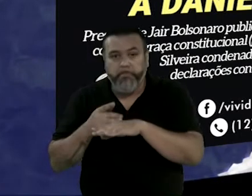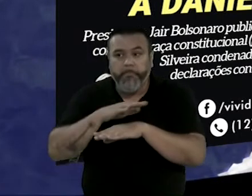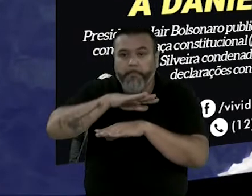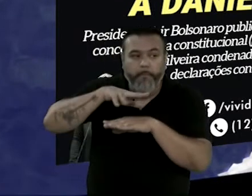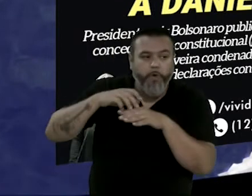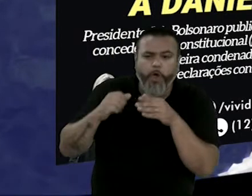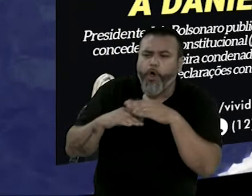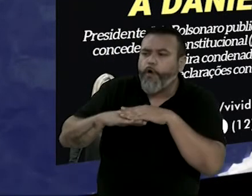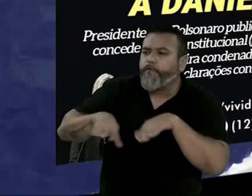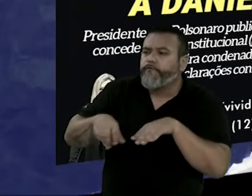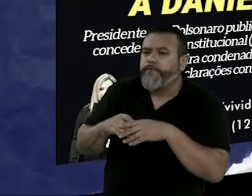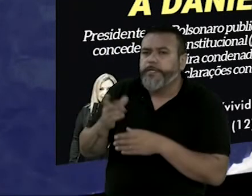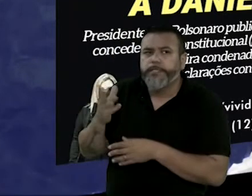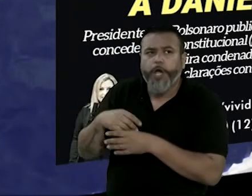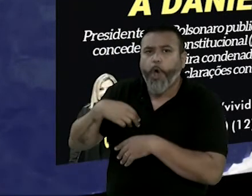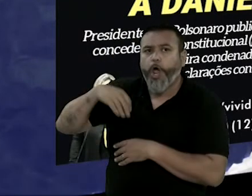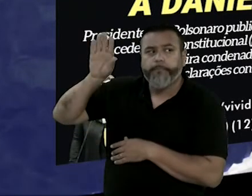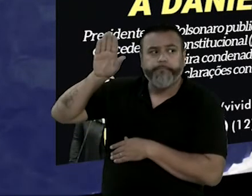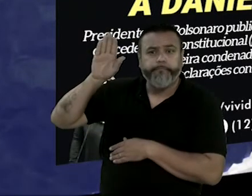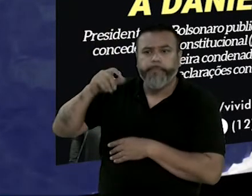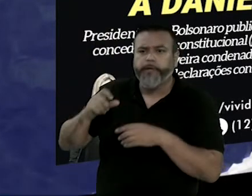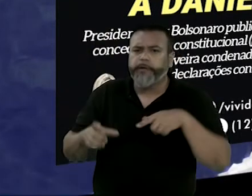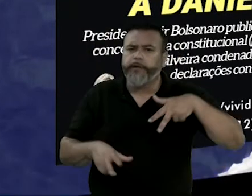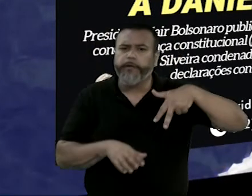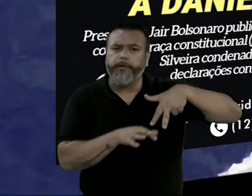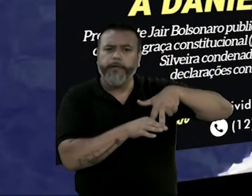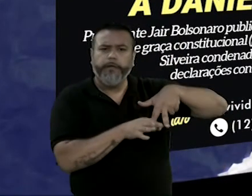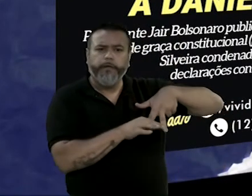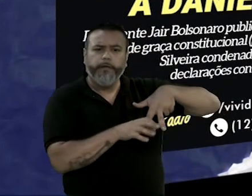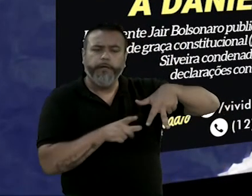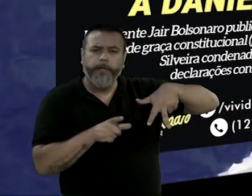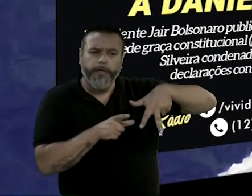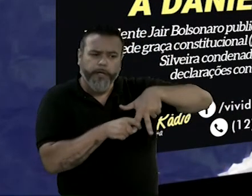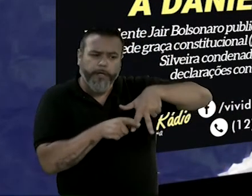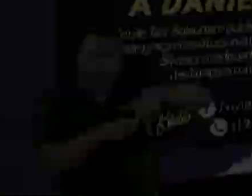ficha limpa, é candidato e nem a tornozeleira coloca no pezinho do cidadão.